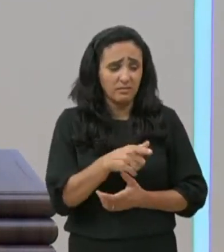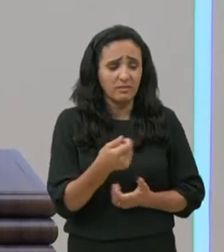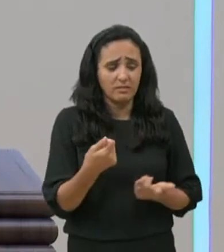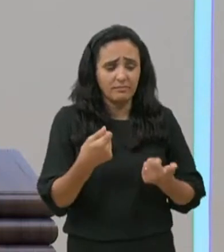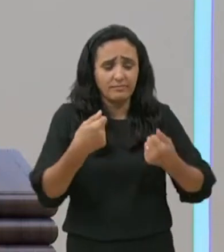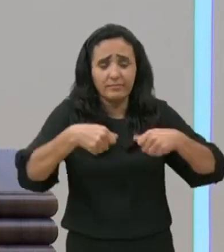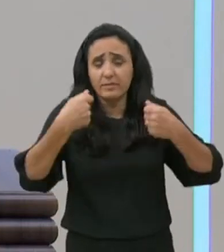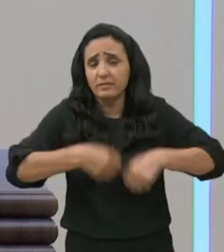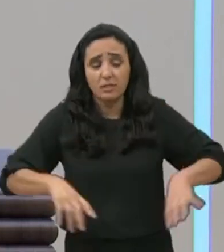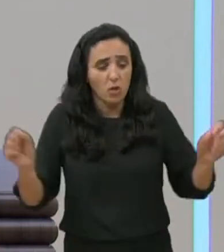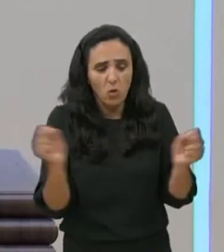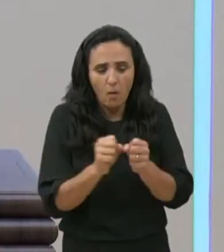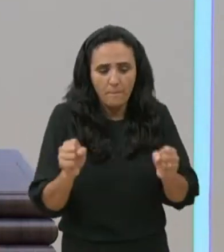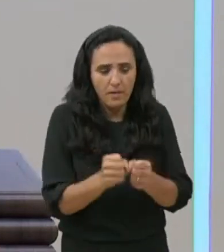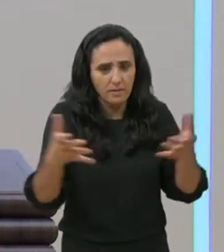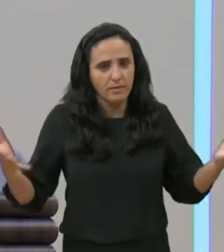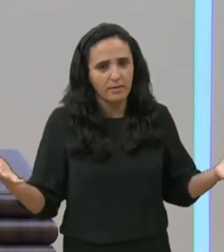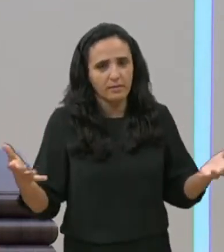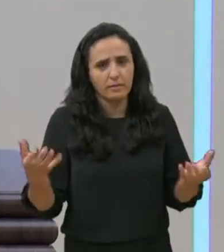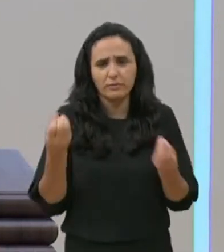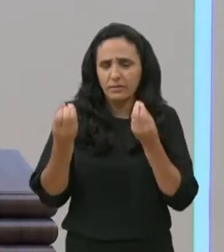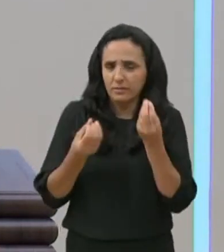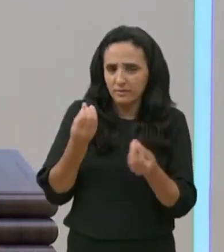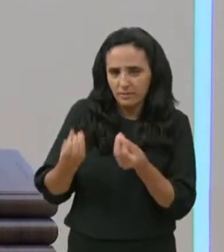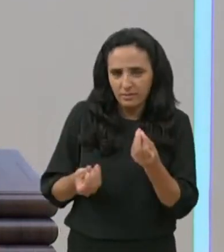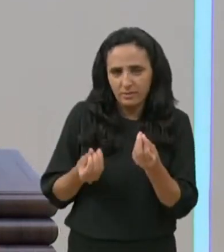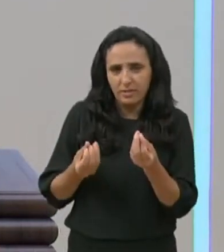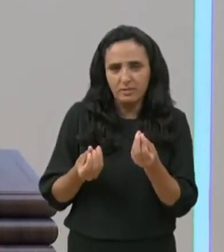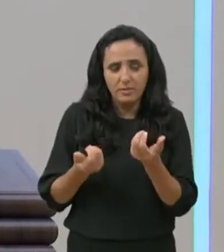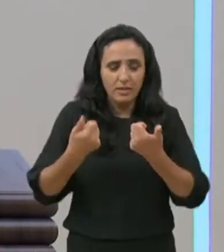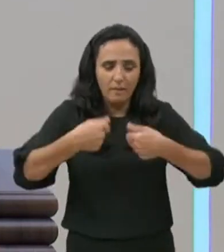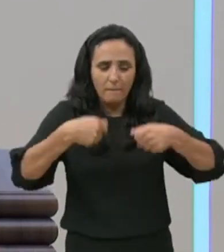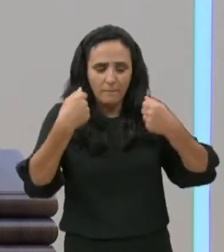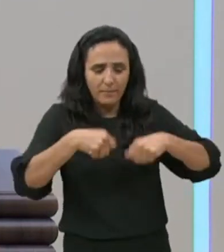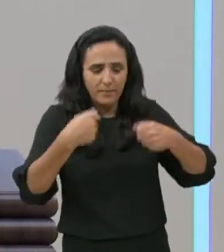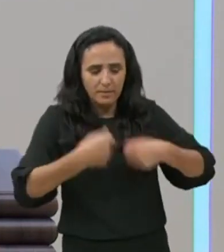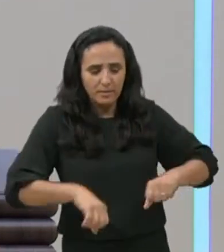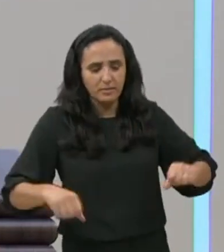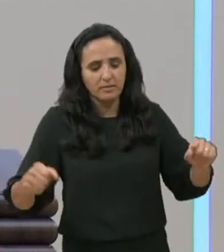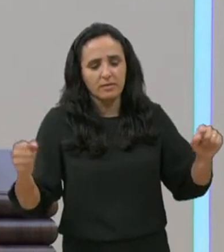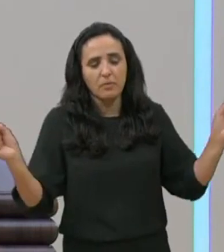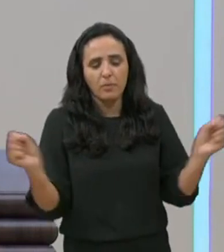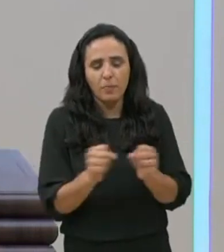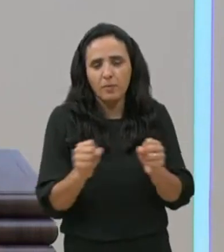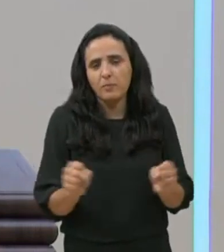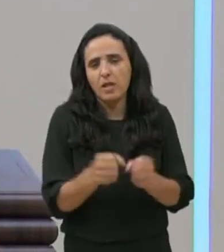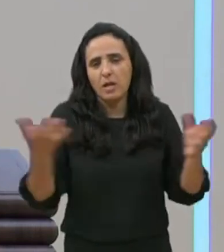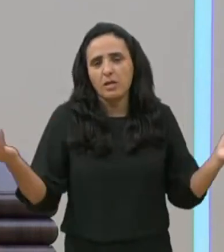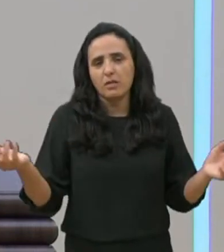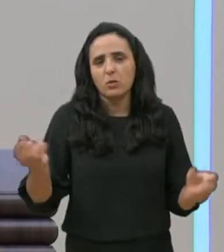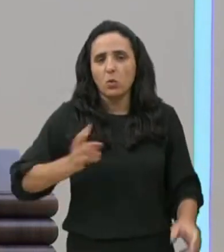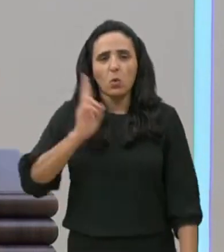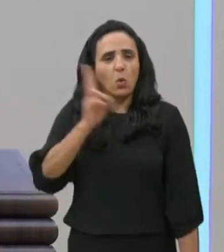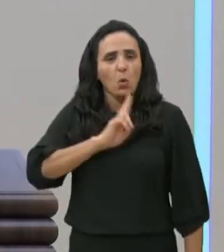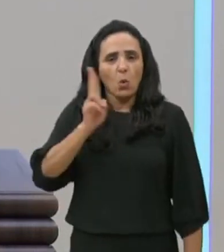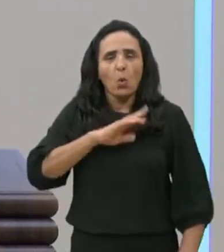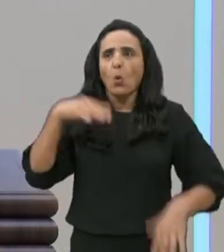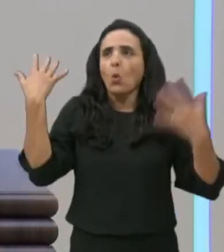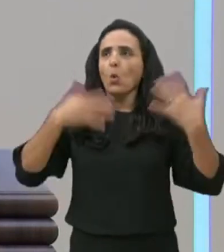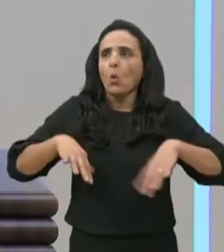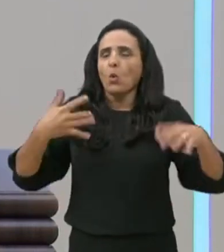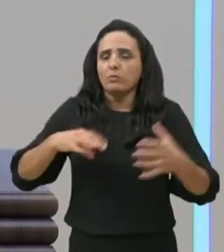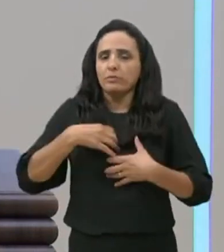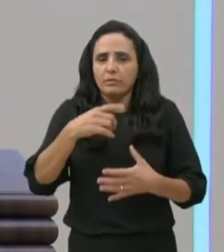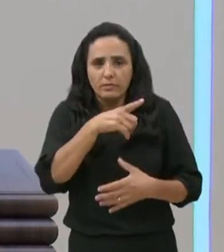de um milagre de Deus, você sabe que processo de transplante, é um processo delicado, mas olha, não